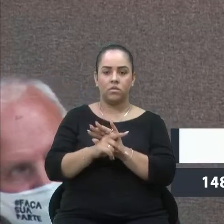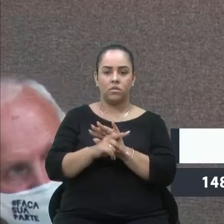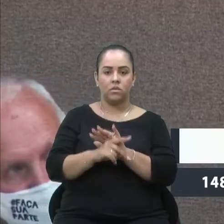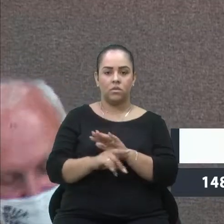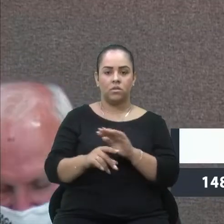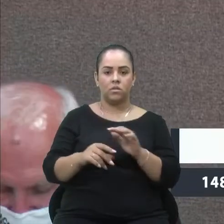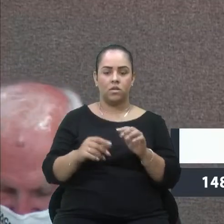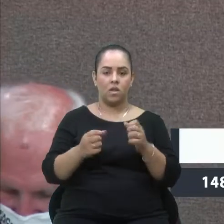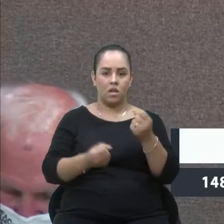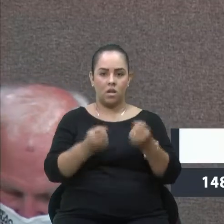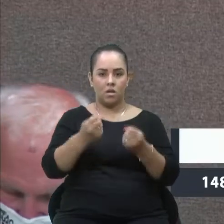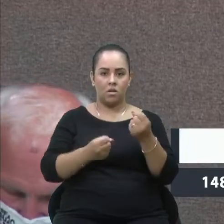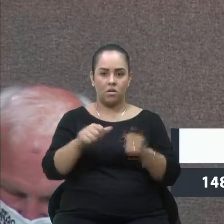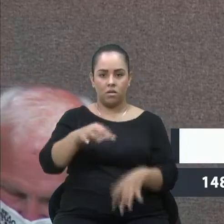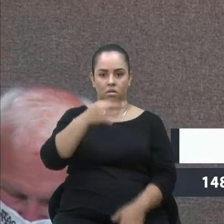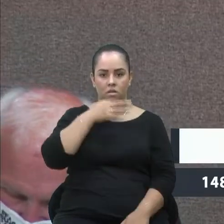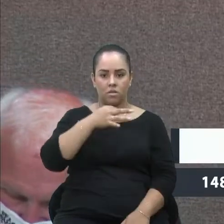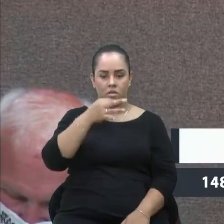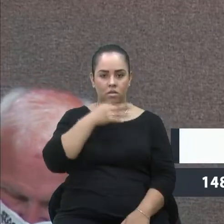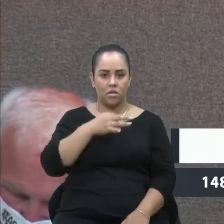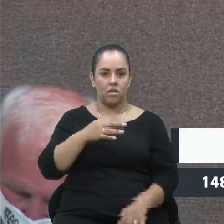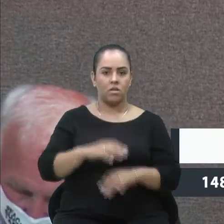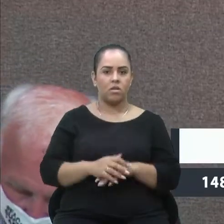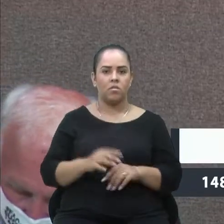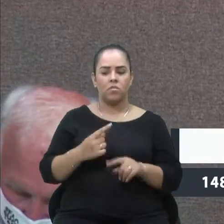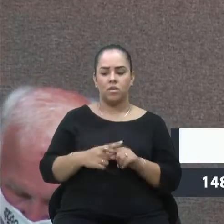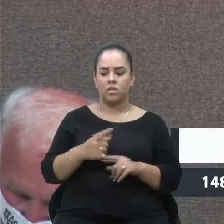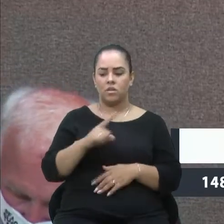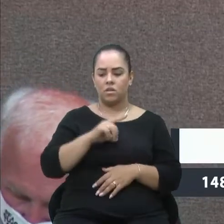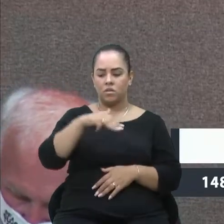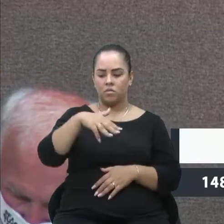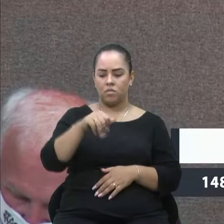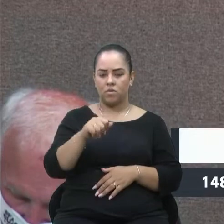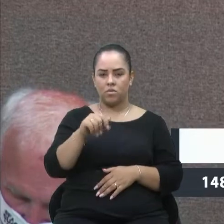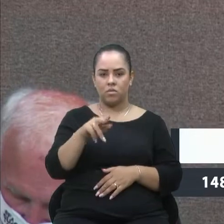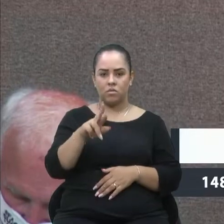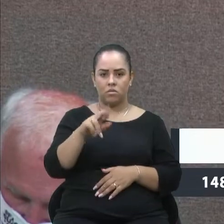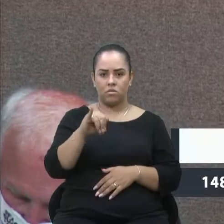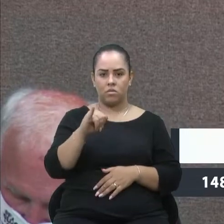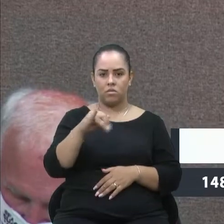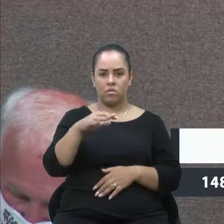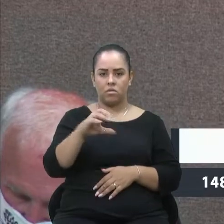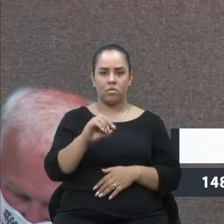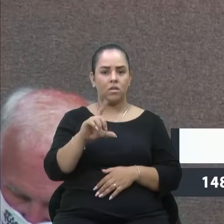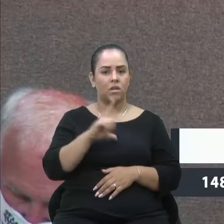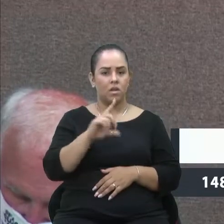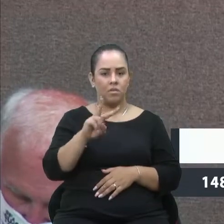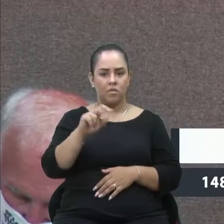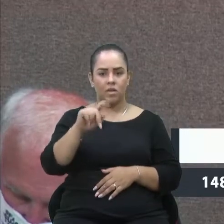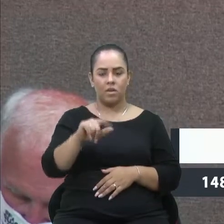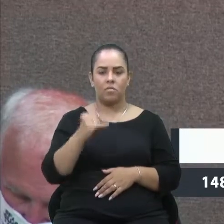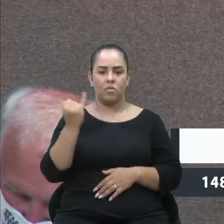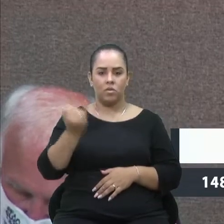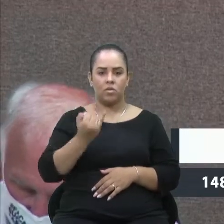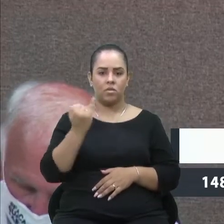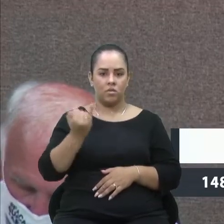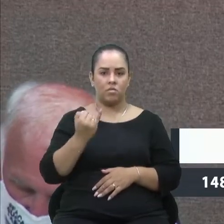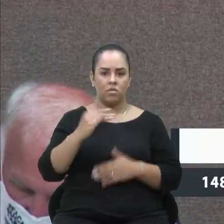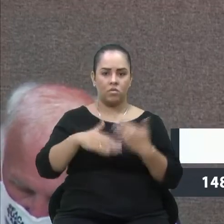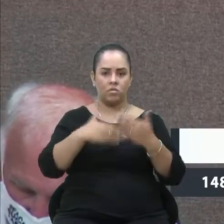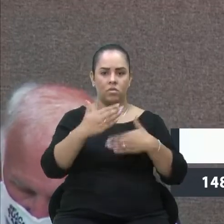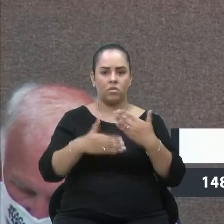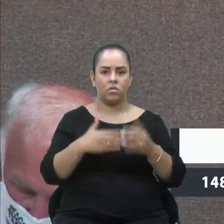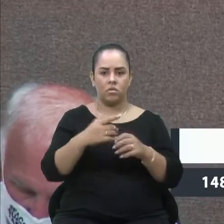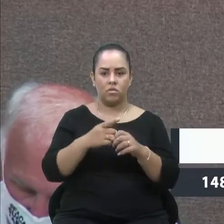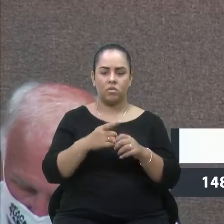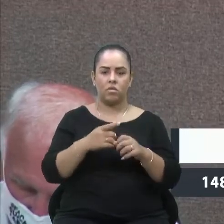esse cargo, onde o Maurício assumirá, ele terá um papel importante para o desenvolvimento da nossa cidade. Vereador